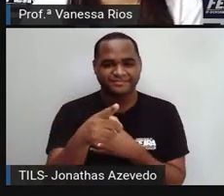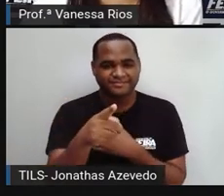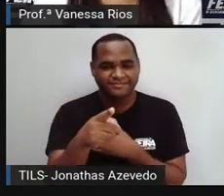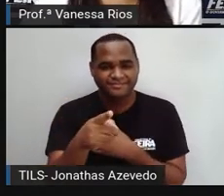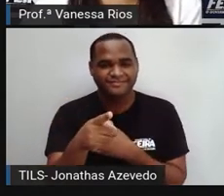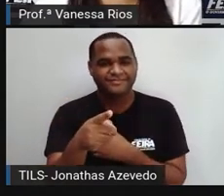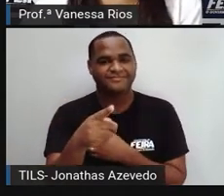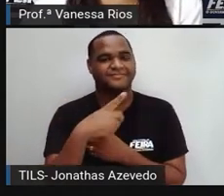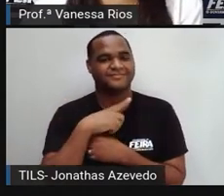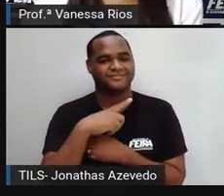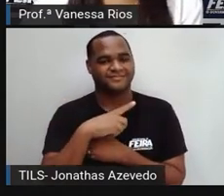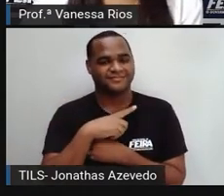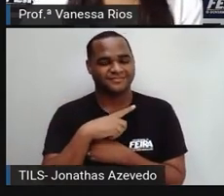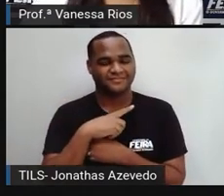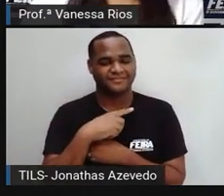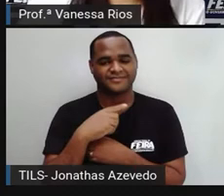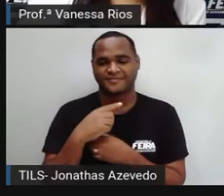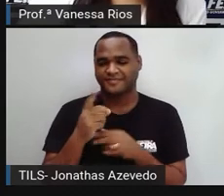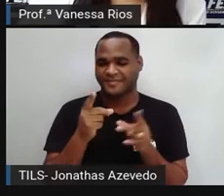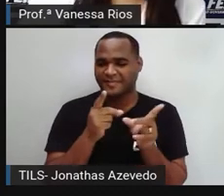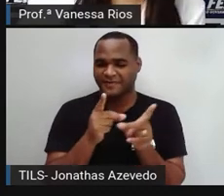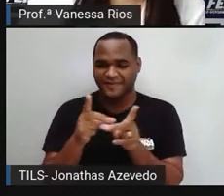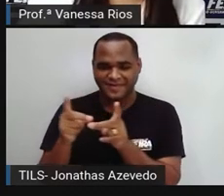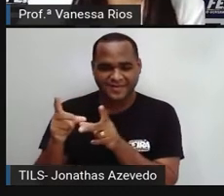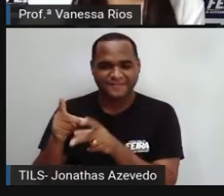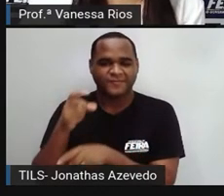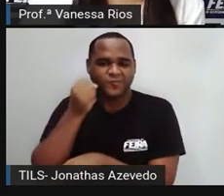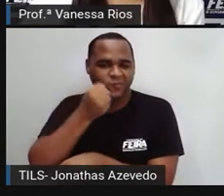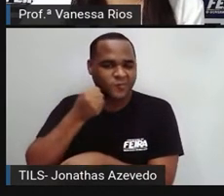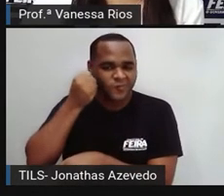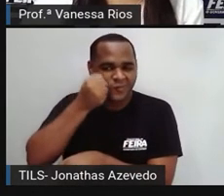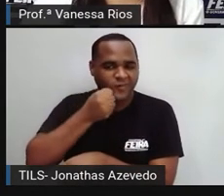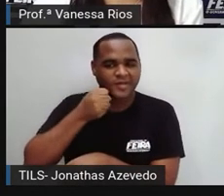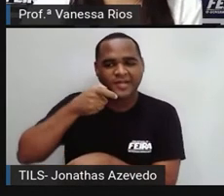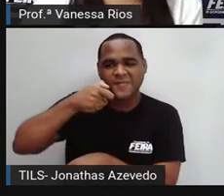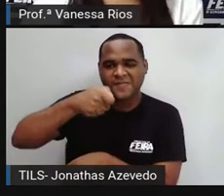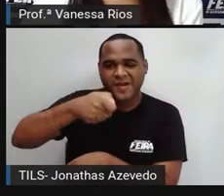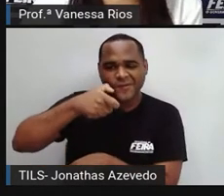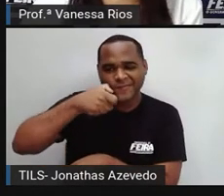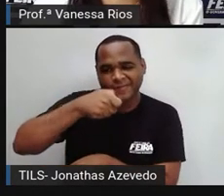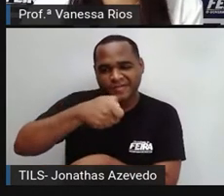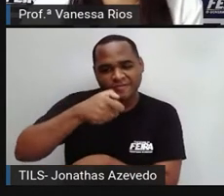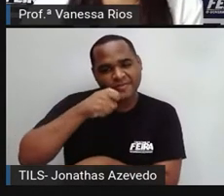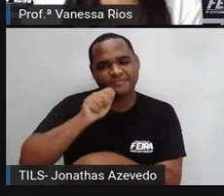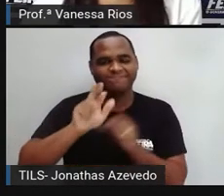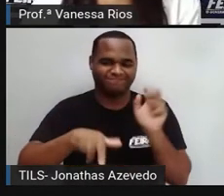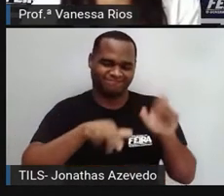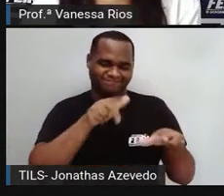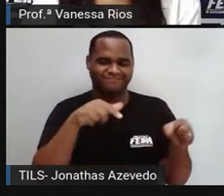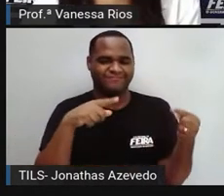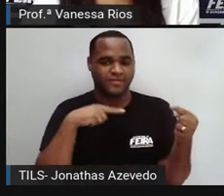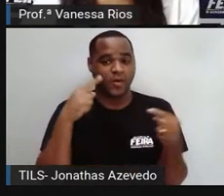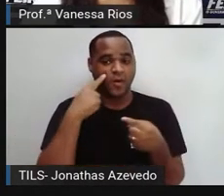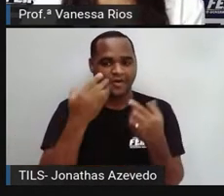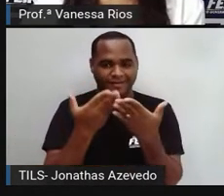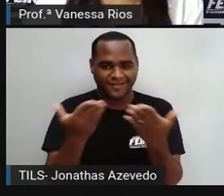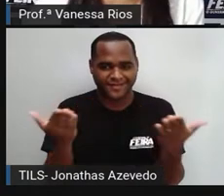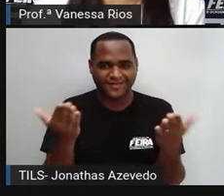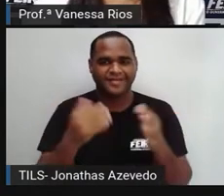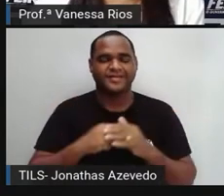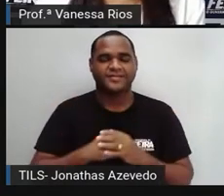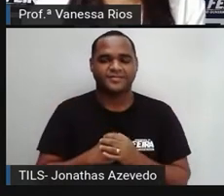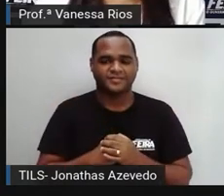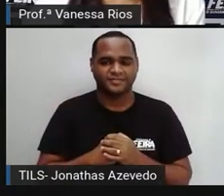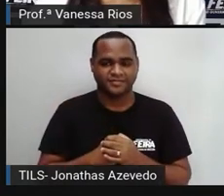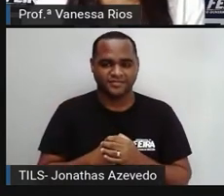no B-Sweet Lemonade. Olha só, uma limonada diferenciada. Olhem só a história de